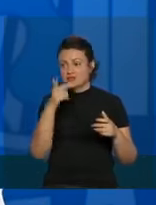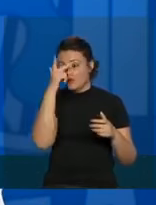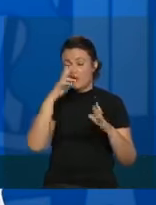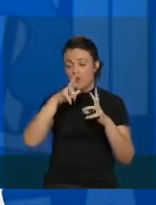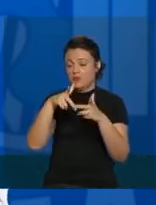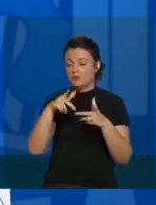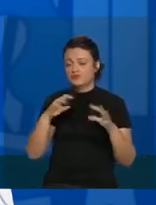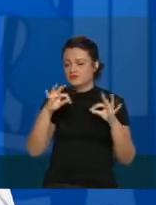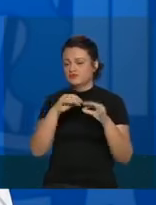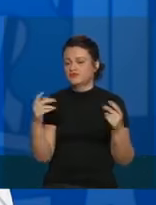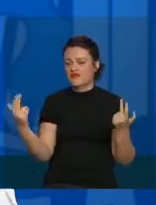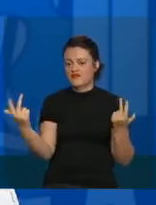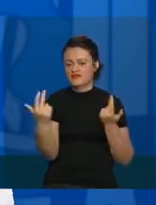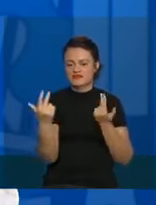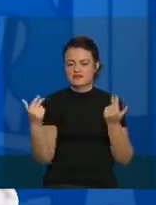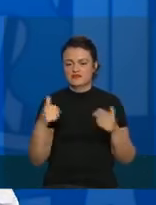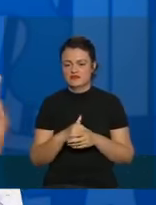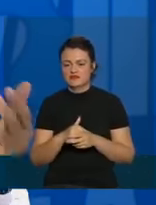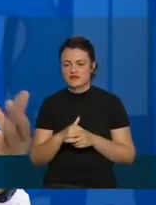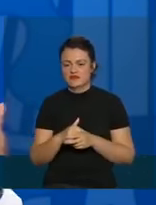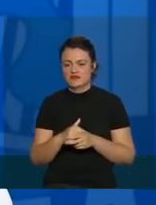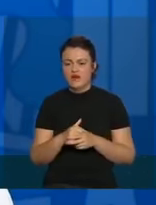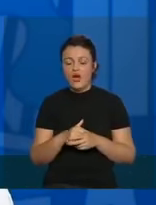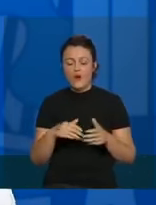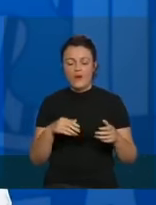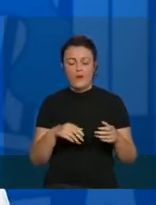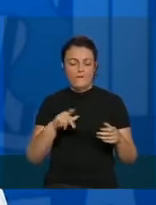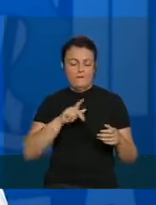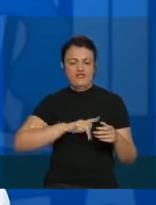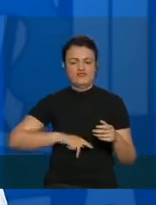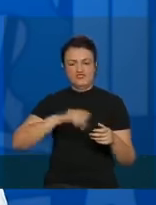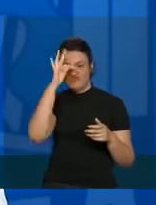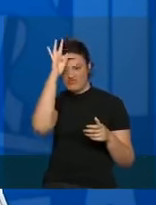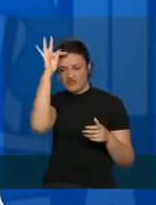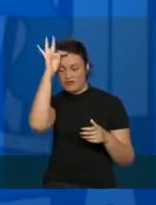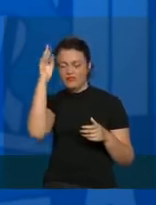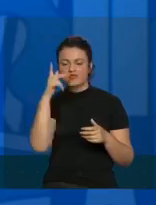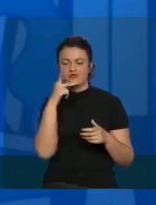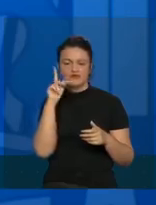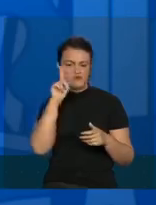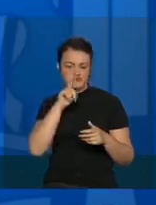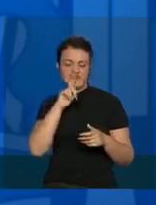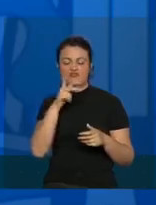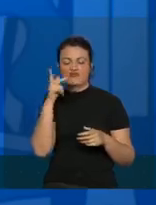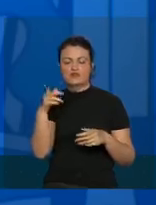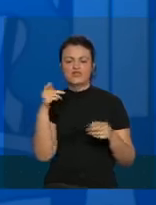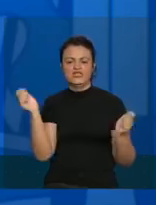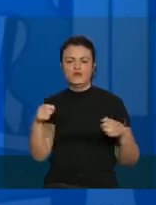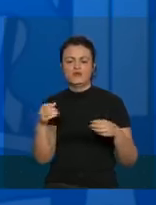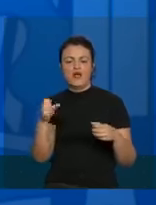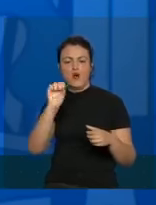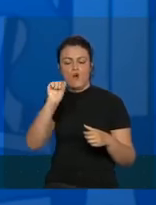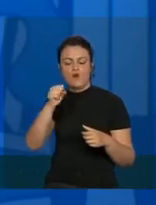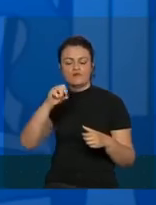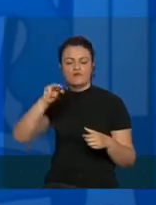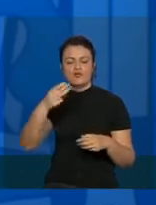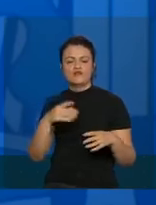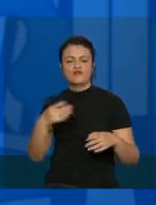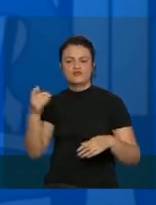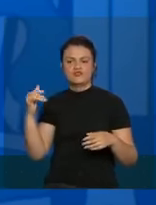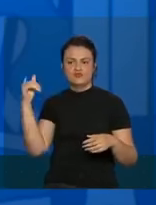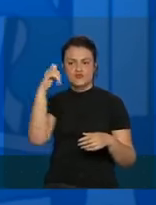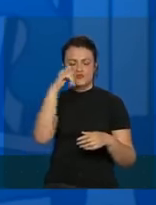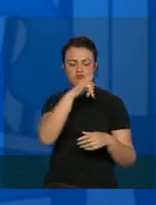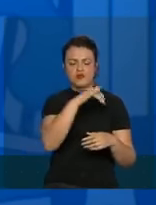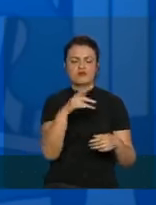mundo inteiro assim. O presidente Trump estava outro dia dizendo que ele tinha conseguido entregar 8 milhões de máscaras nos Estados Unidos, mandando aviões para